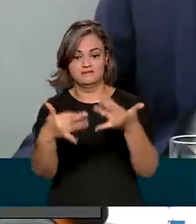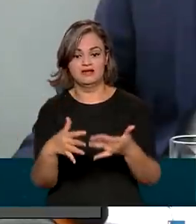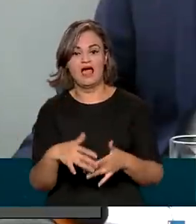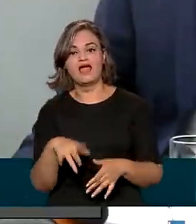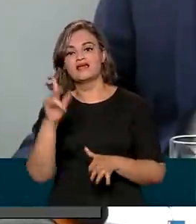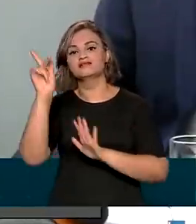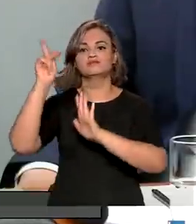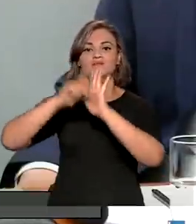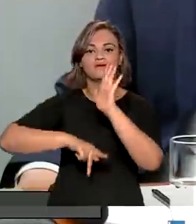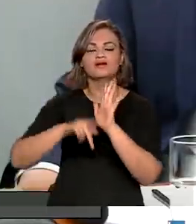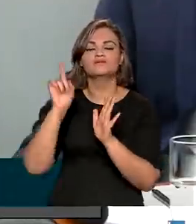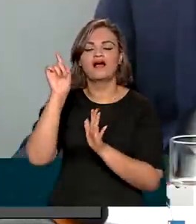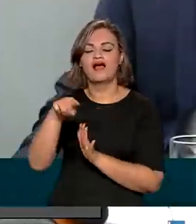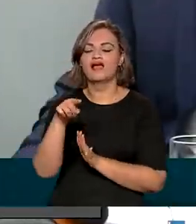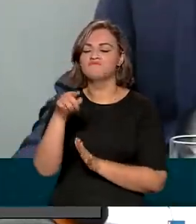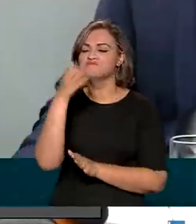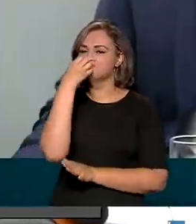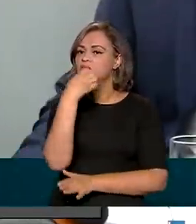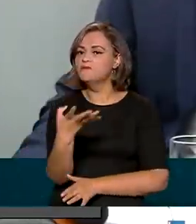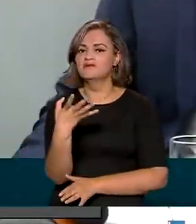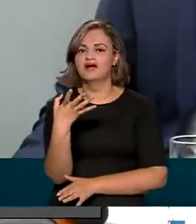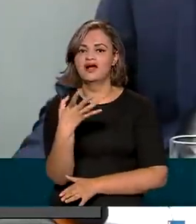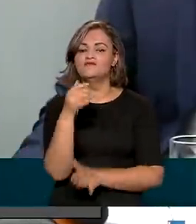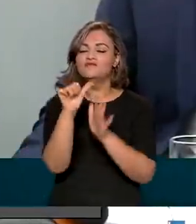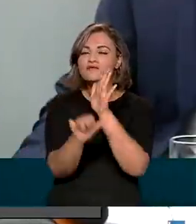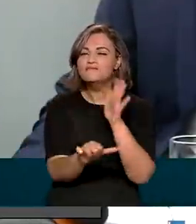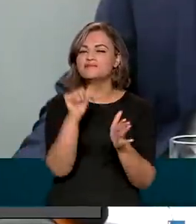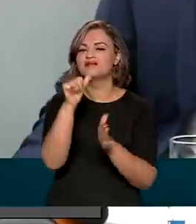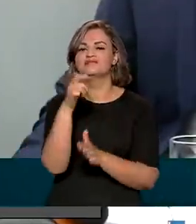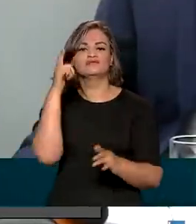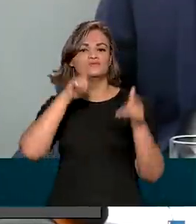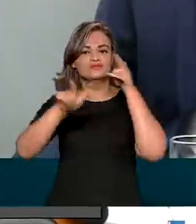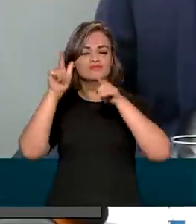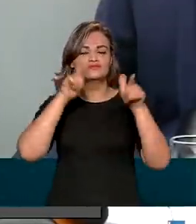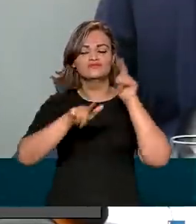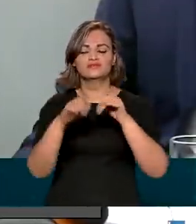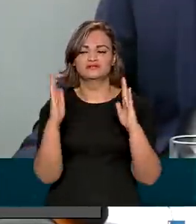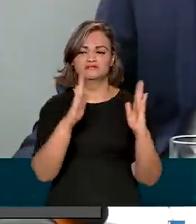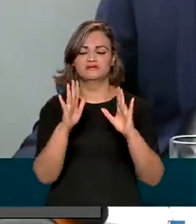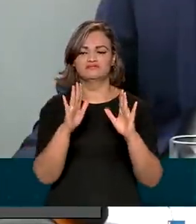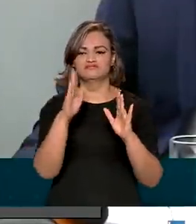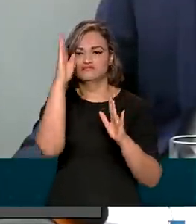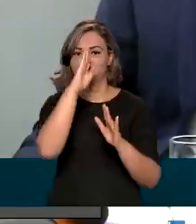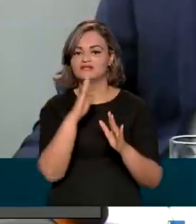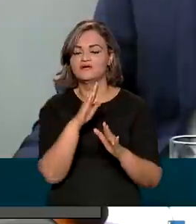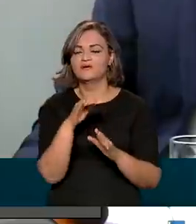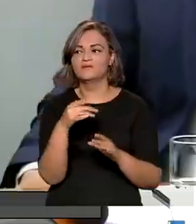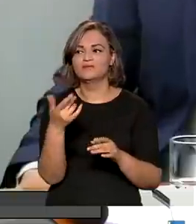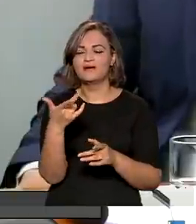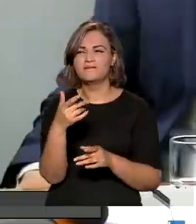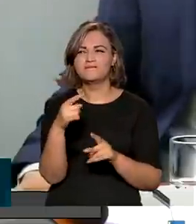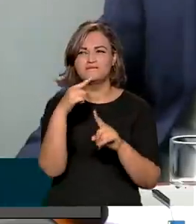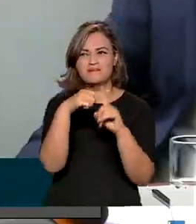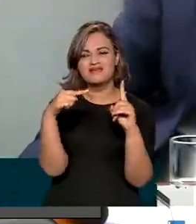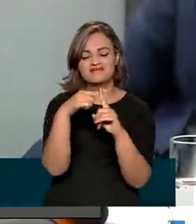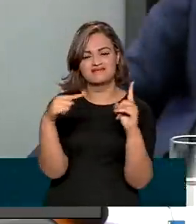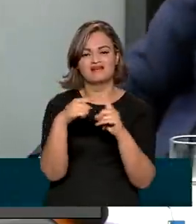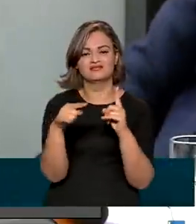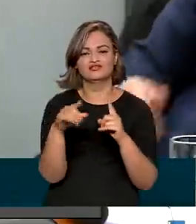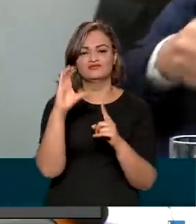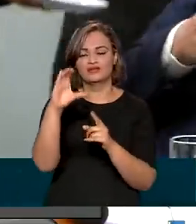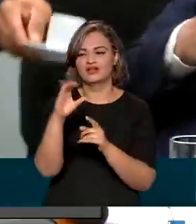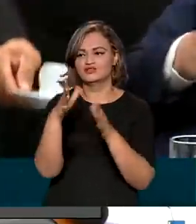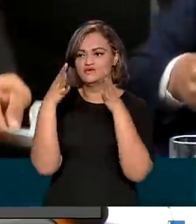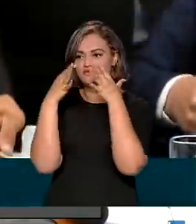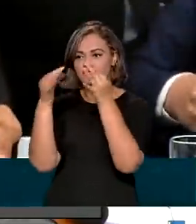programa de crédito bem sucedido e, de novo, foi a primeira vez que teve uma recuperação econômica no país, onde metade do crédito foi